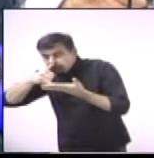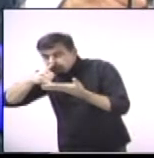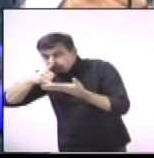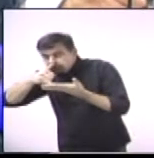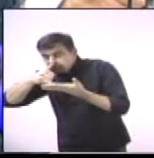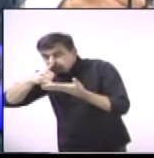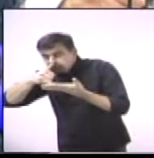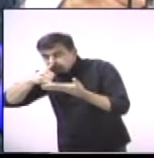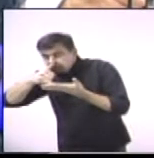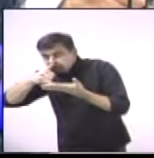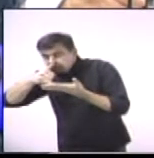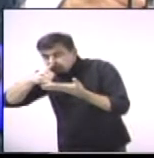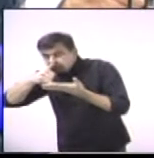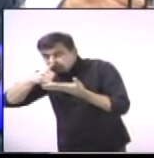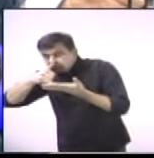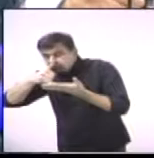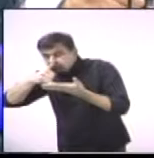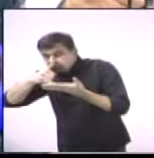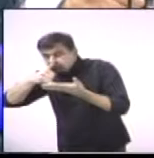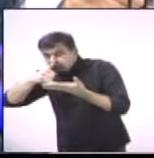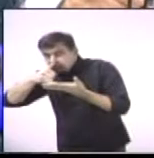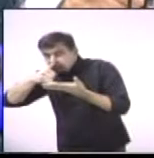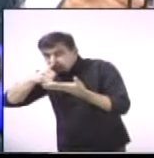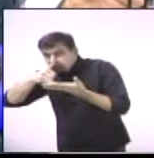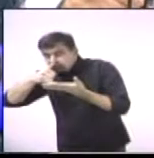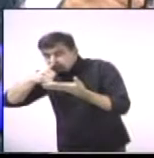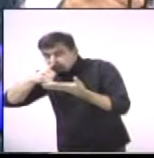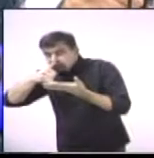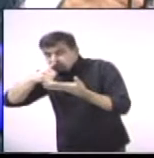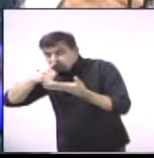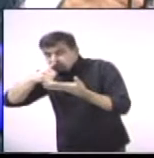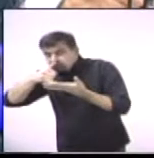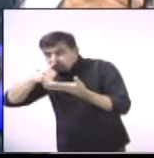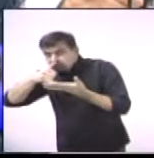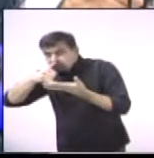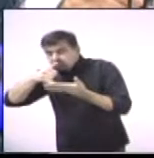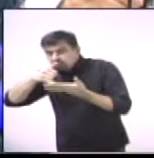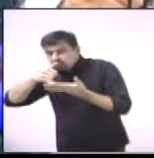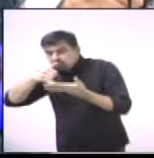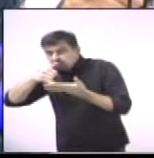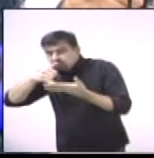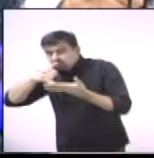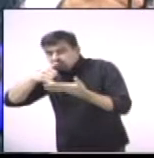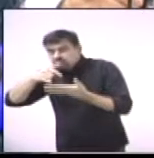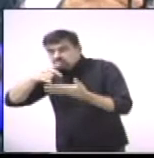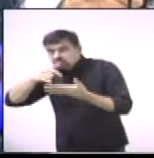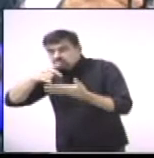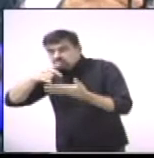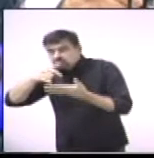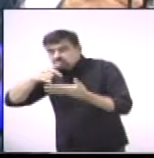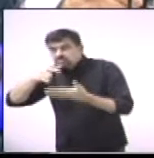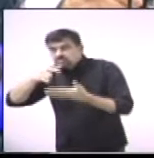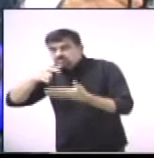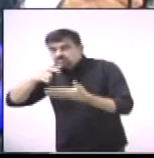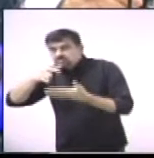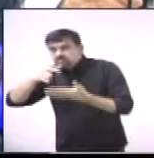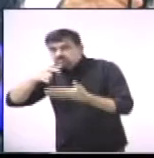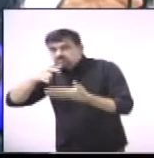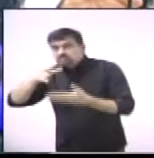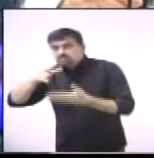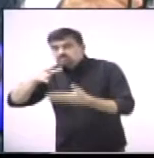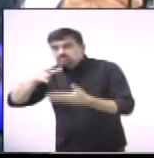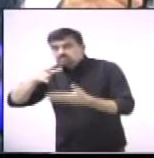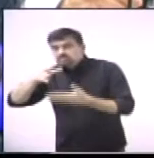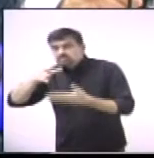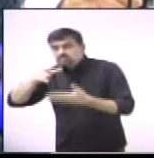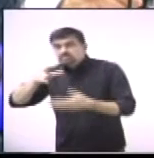Então, gostaria de parabenizar a Polícia Civil em nome do delegado Dr. Marcos Antônio e o chefe